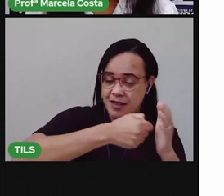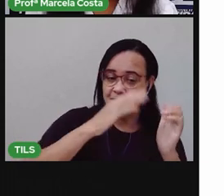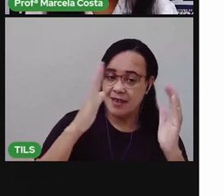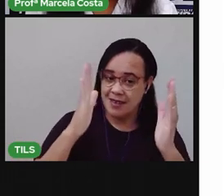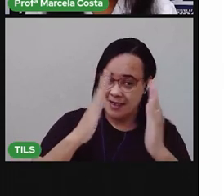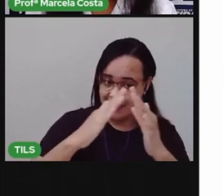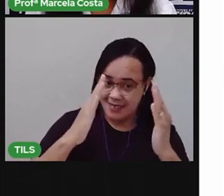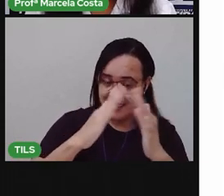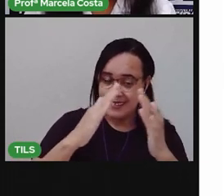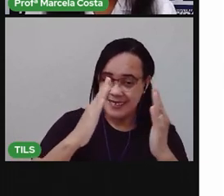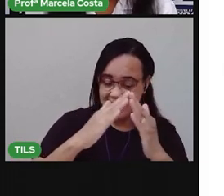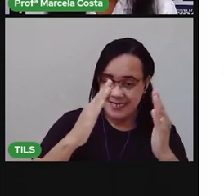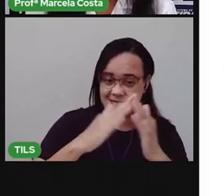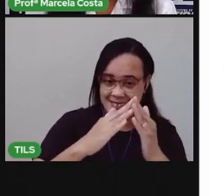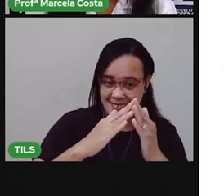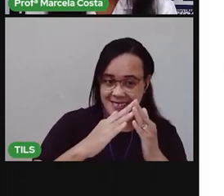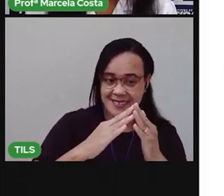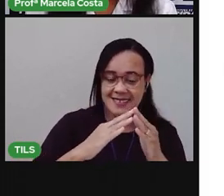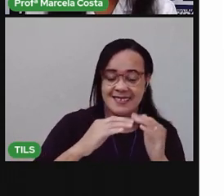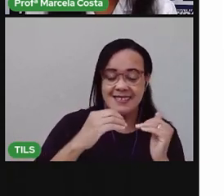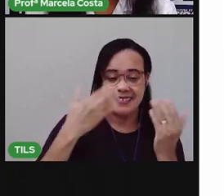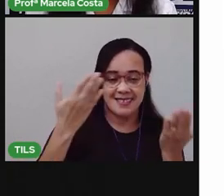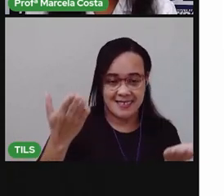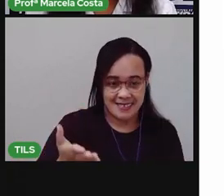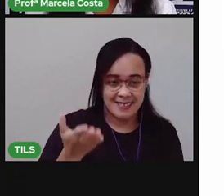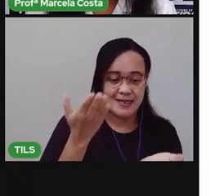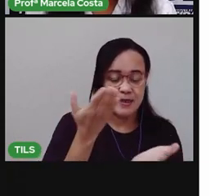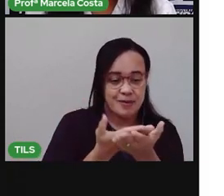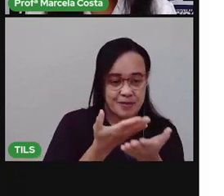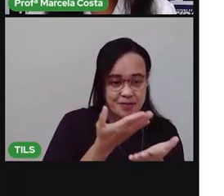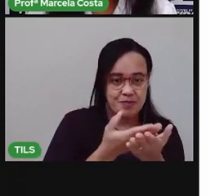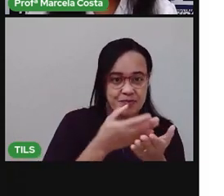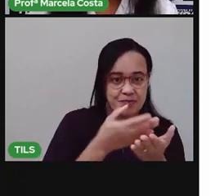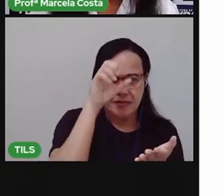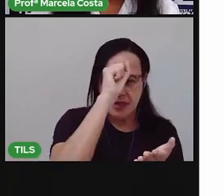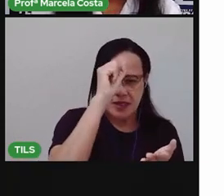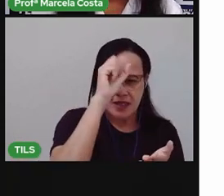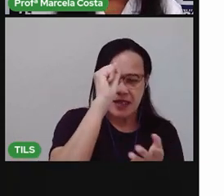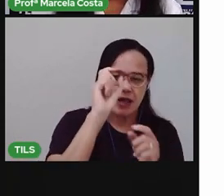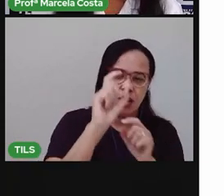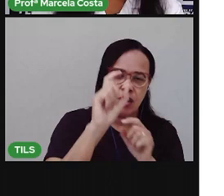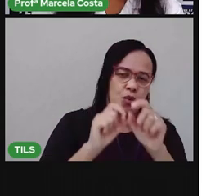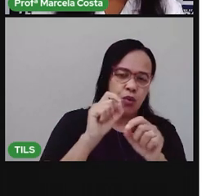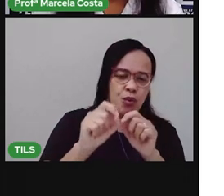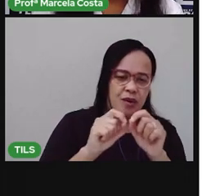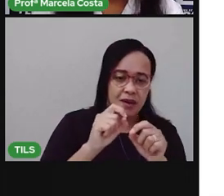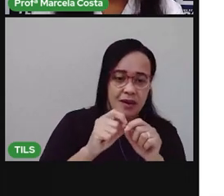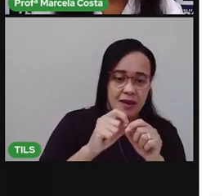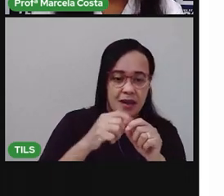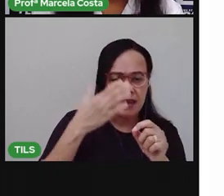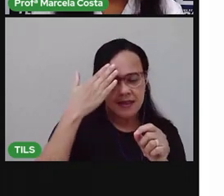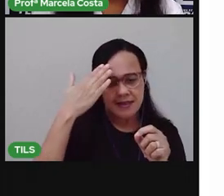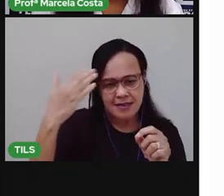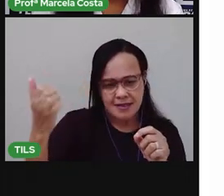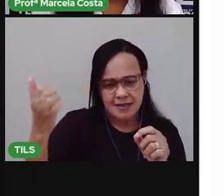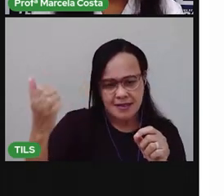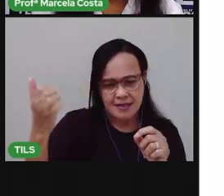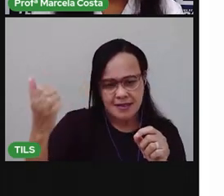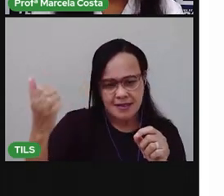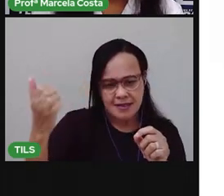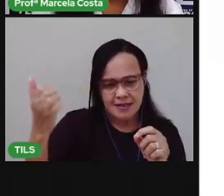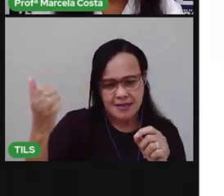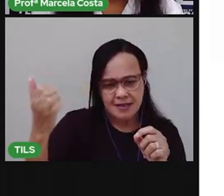Com essa aula, você vai aprender a reconhecer quais são os seus direitos como criança e